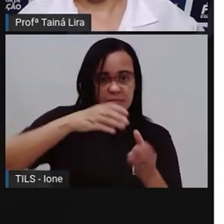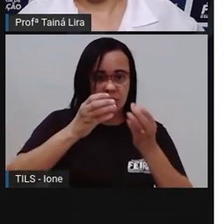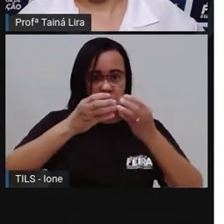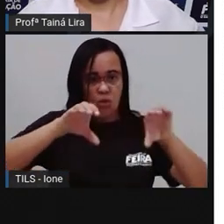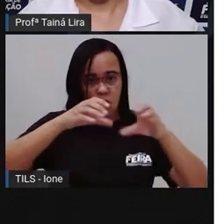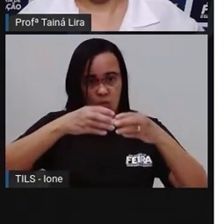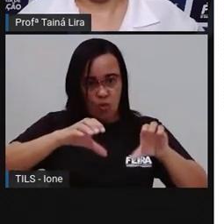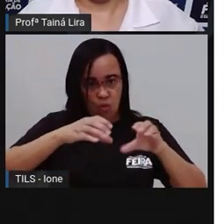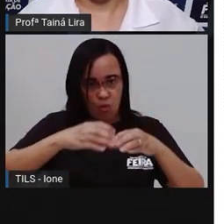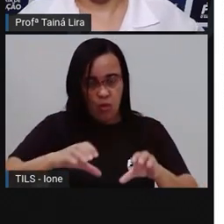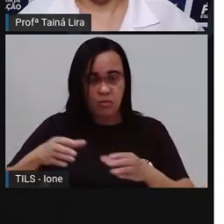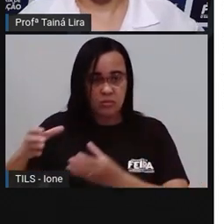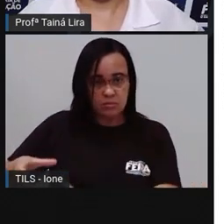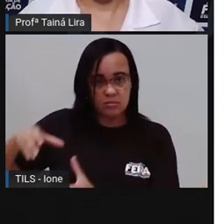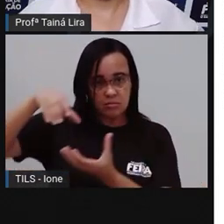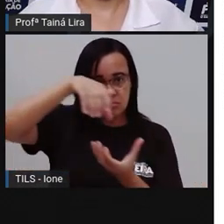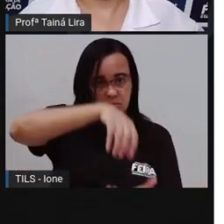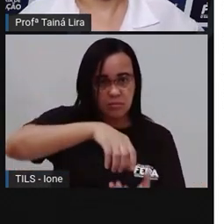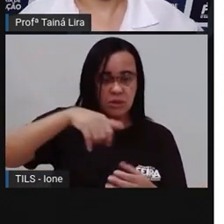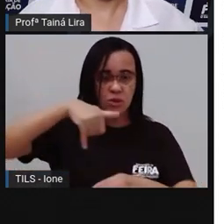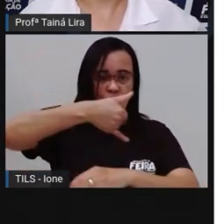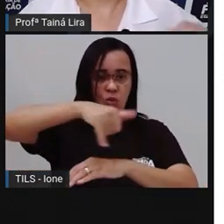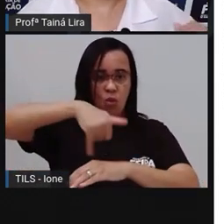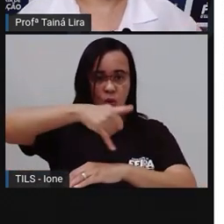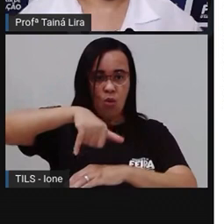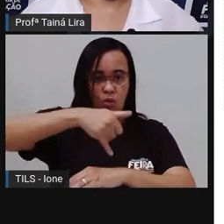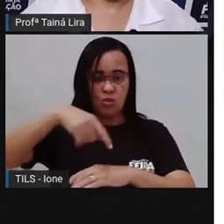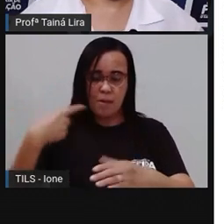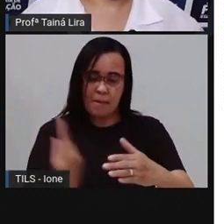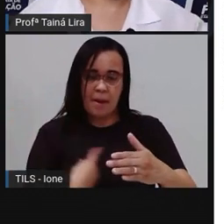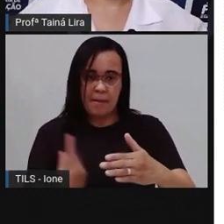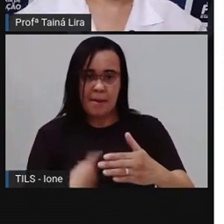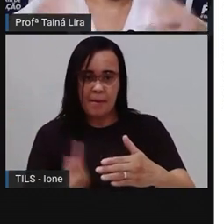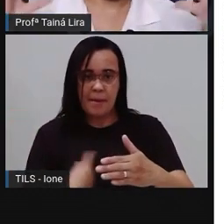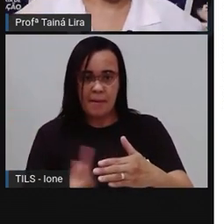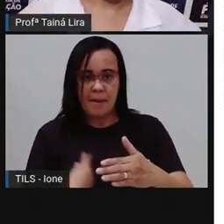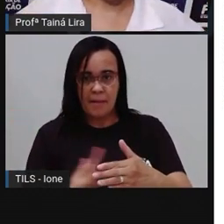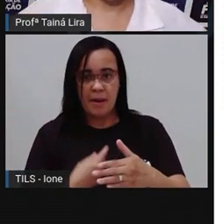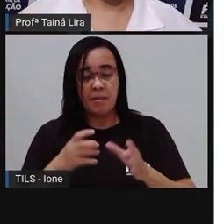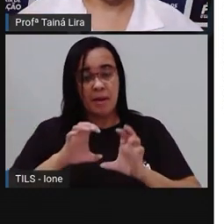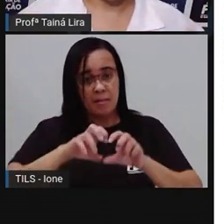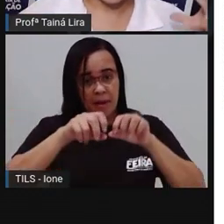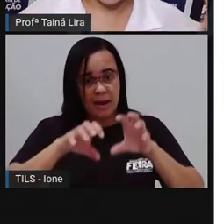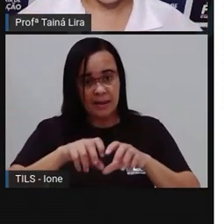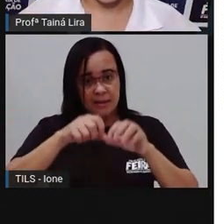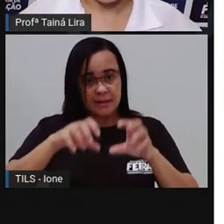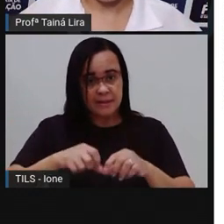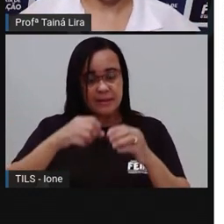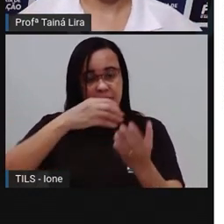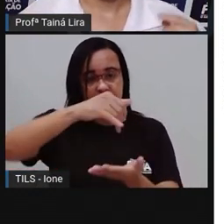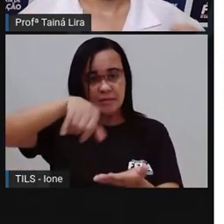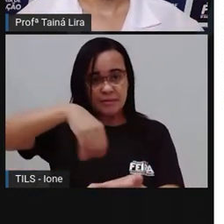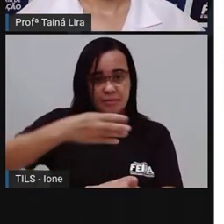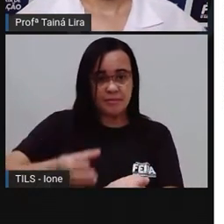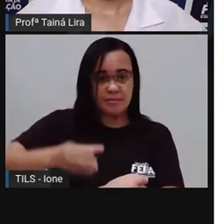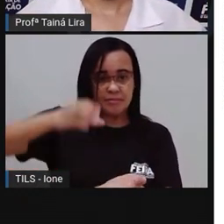inteiros e o óleo. E bata até formar um creme. Então, esse é o primeiro passo da nossa receita, ó.